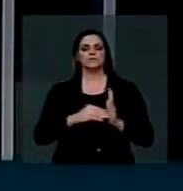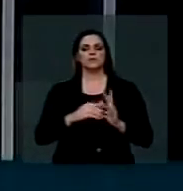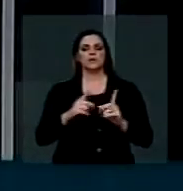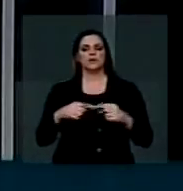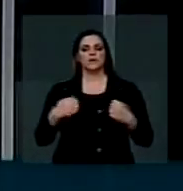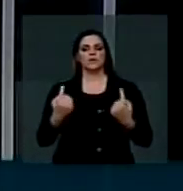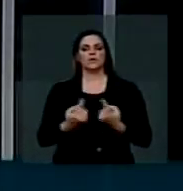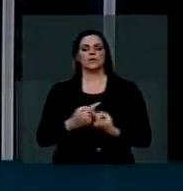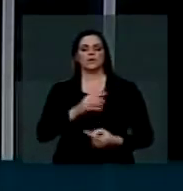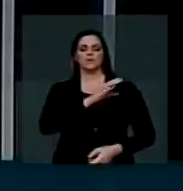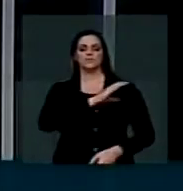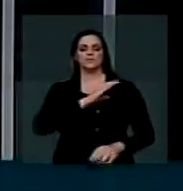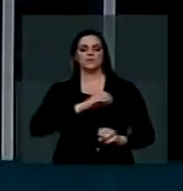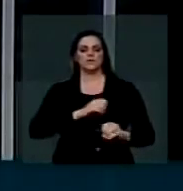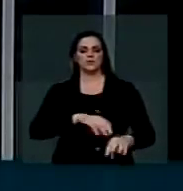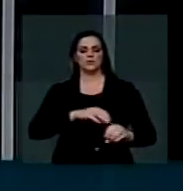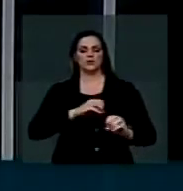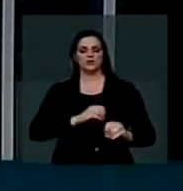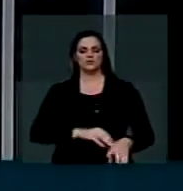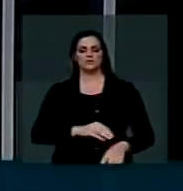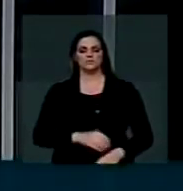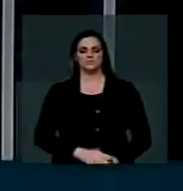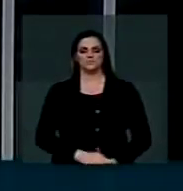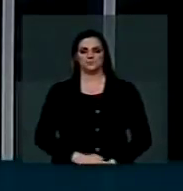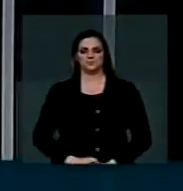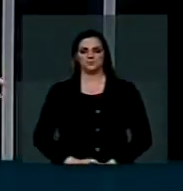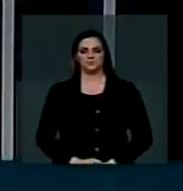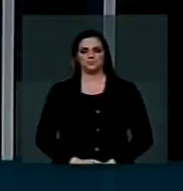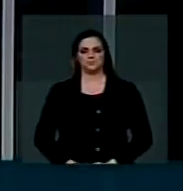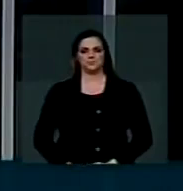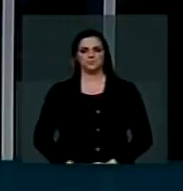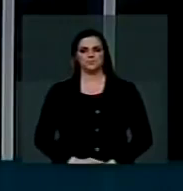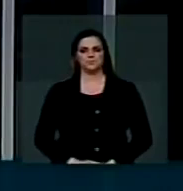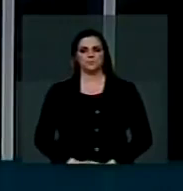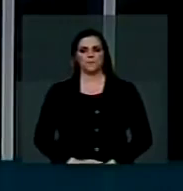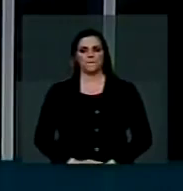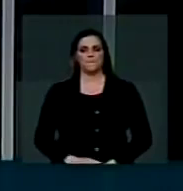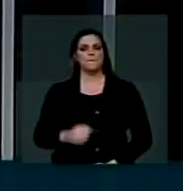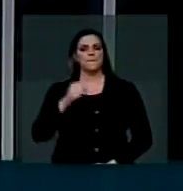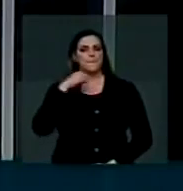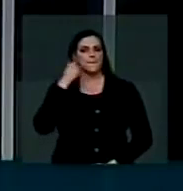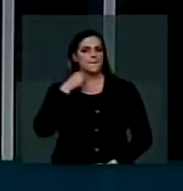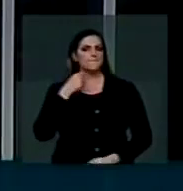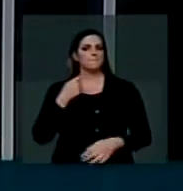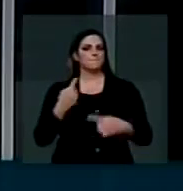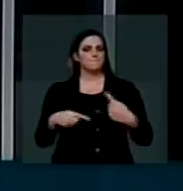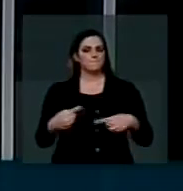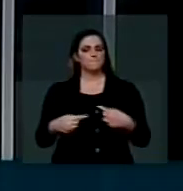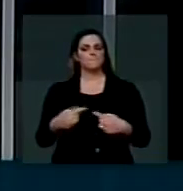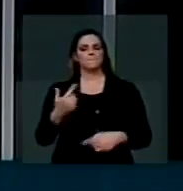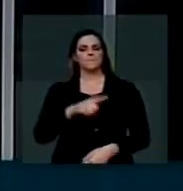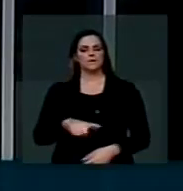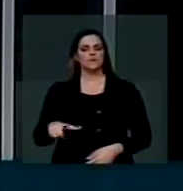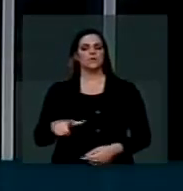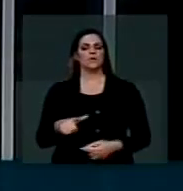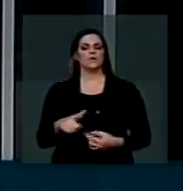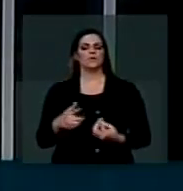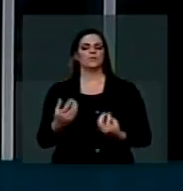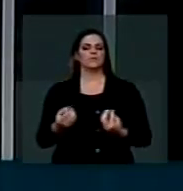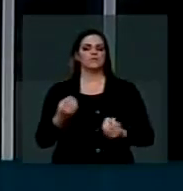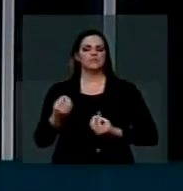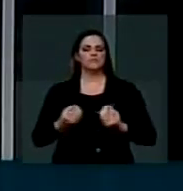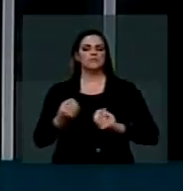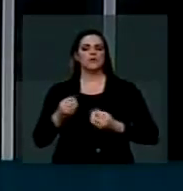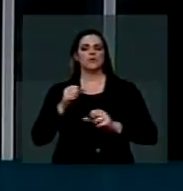na Comissão de Educação daquela casa, onde se discutiu, mais uma vez, alterações que foram feitas